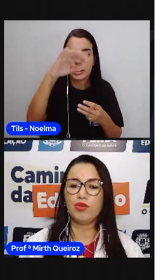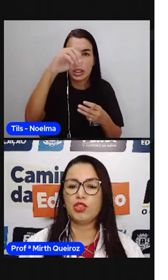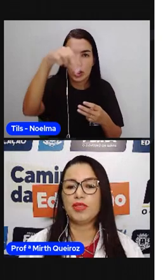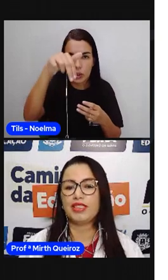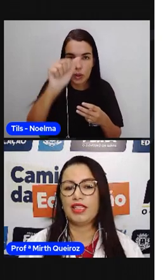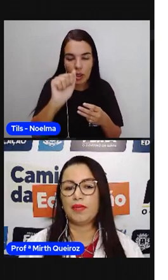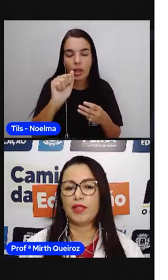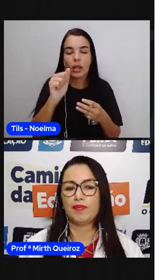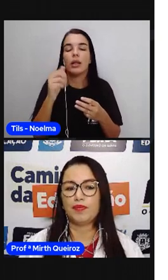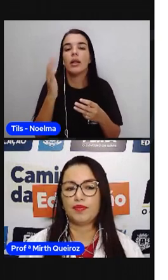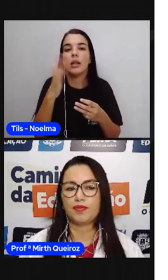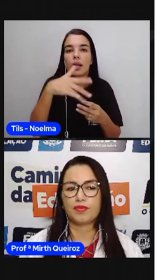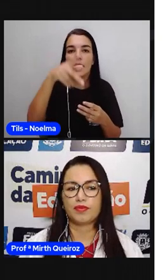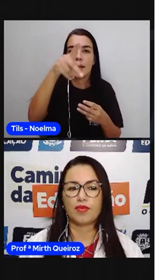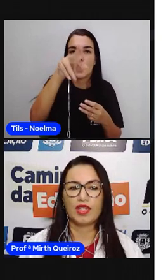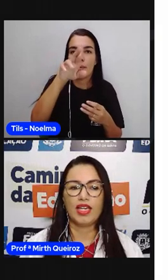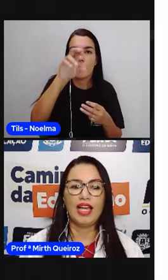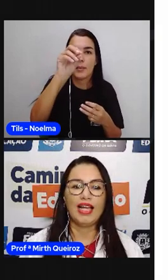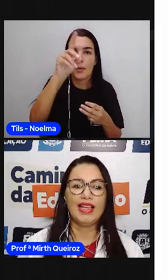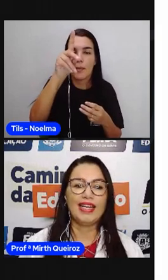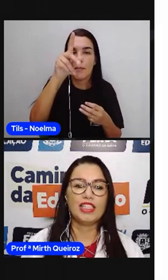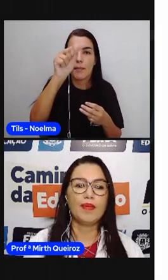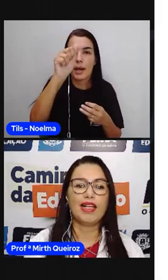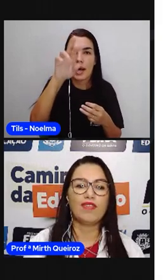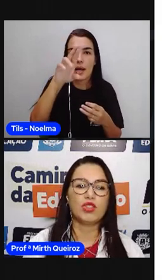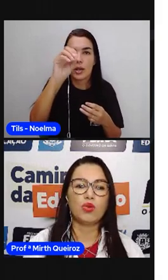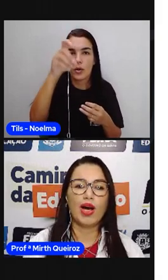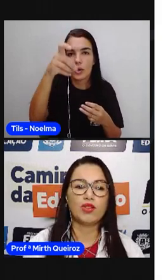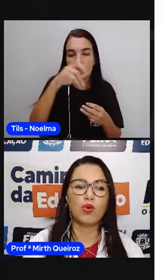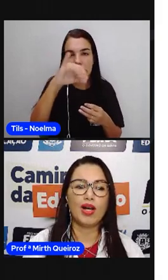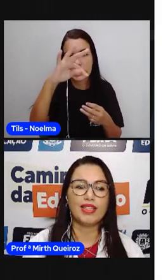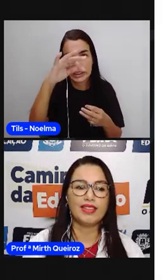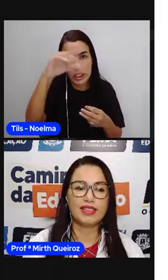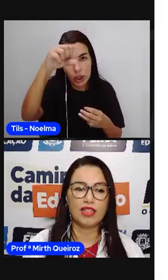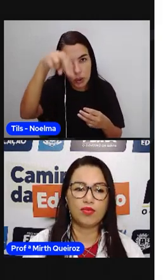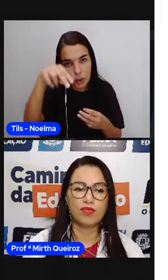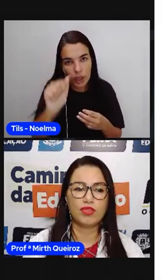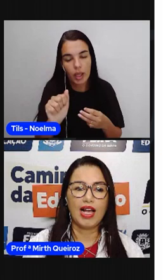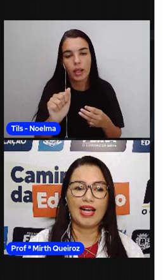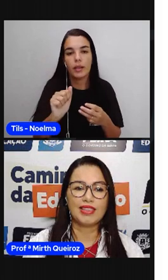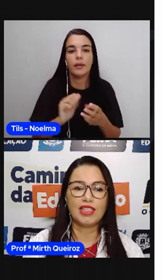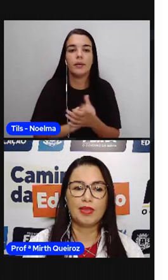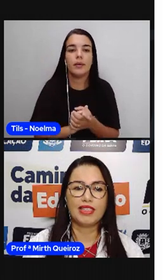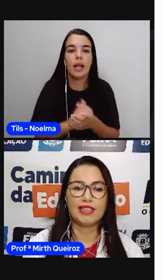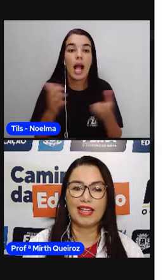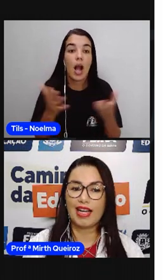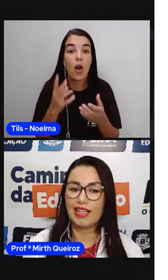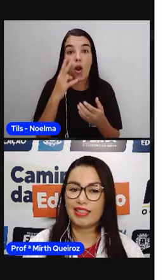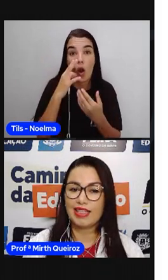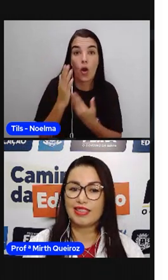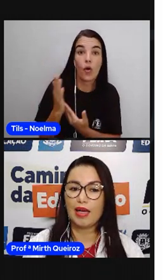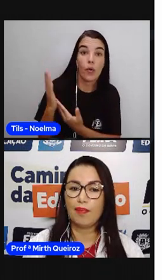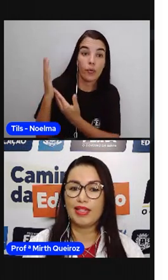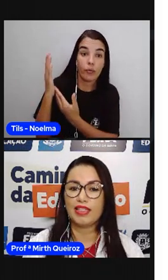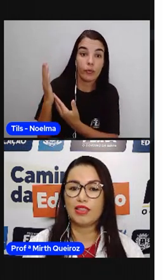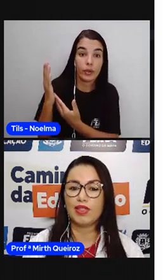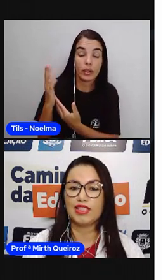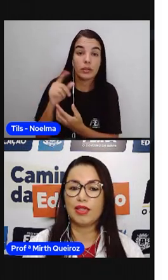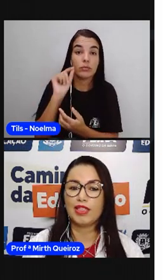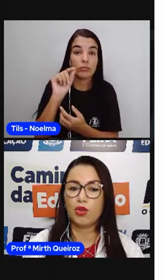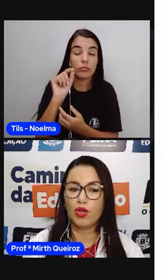antepenúltima sílaba. Leia as palavras do quadro com atenção. As sílabas destacadas, elas